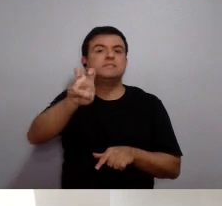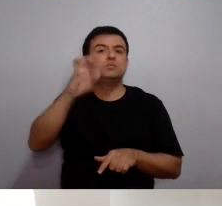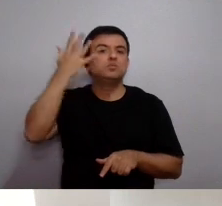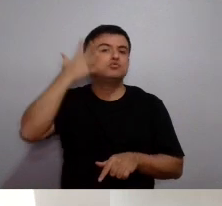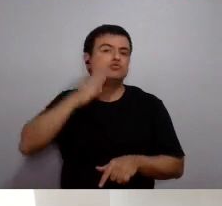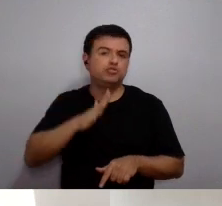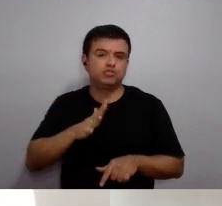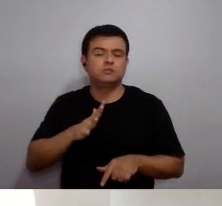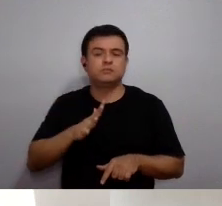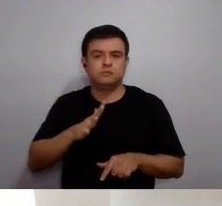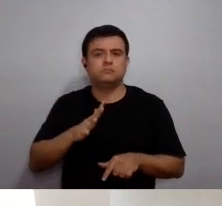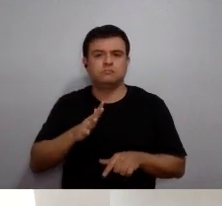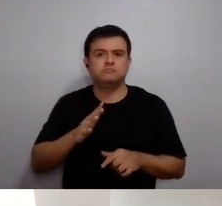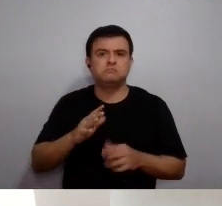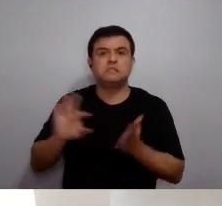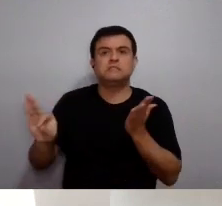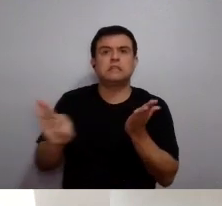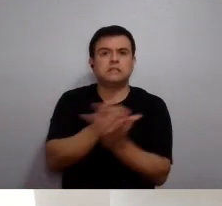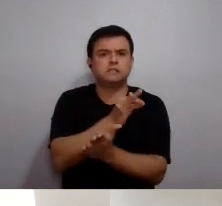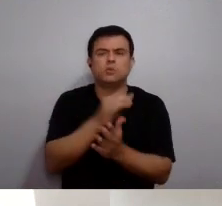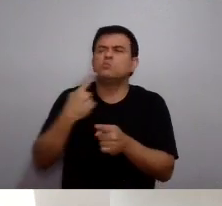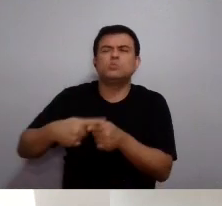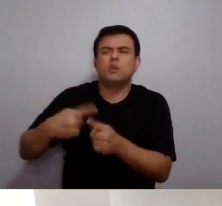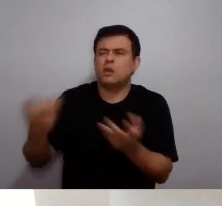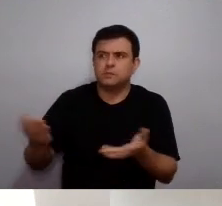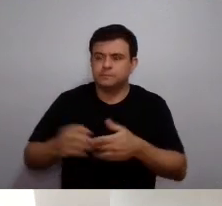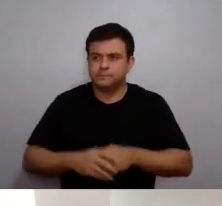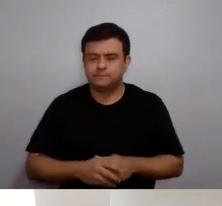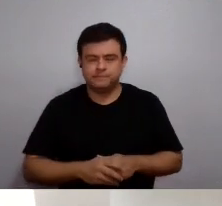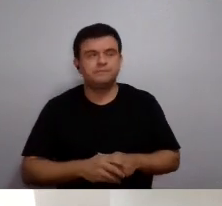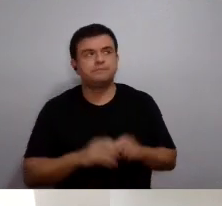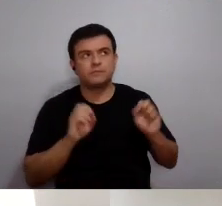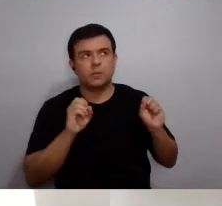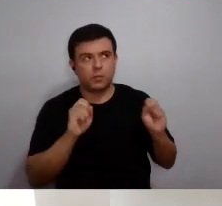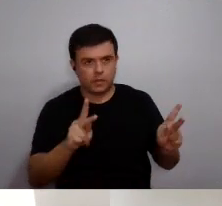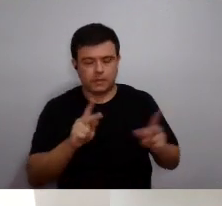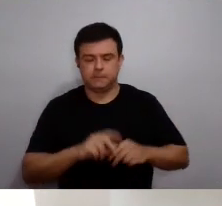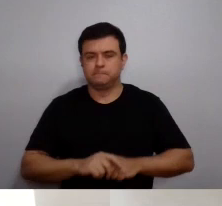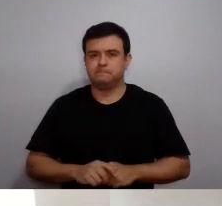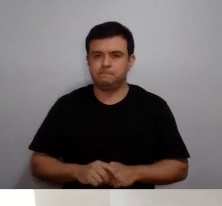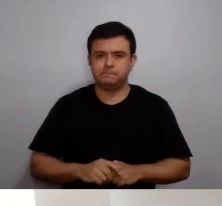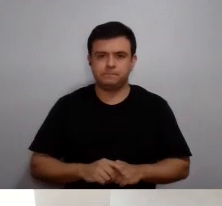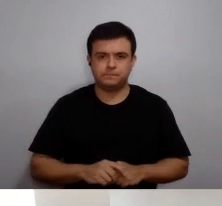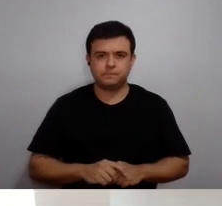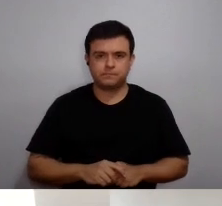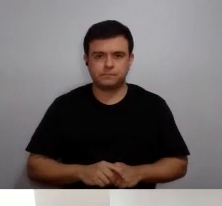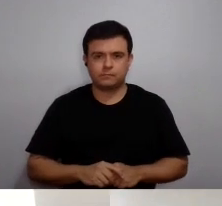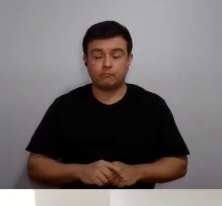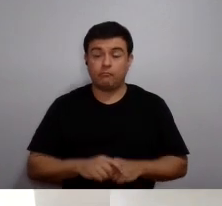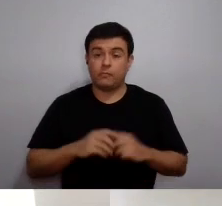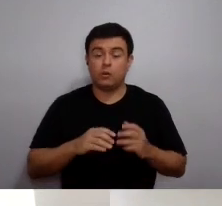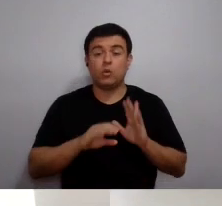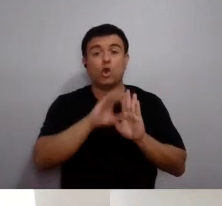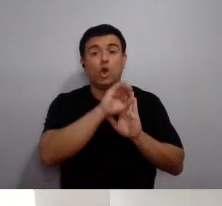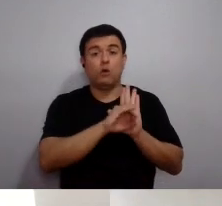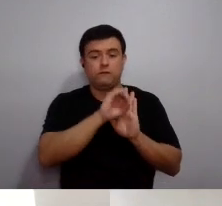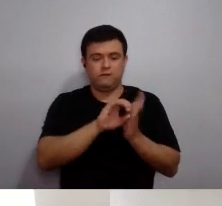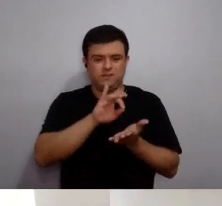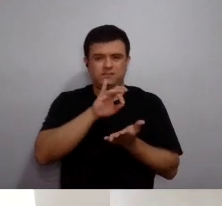de prazo, um novo prazo para a inscrição, na verdade, né? Perfeito. Então,